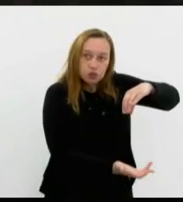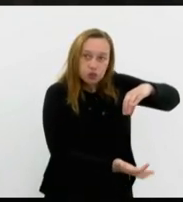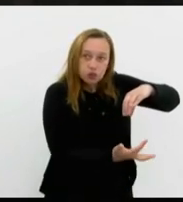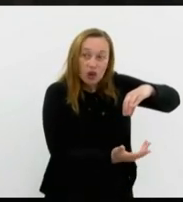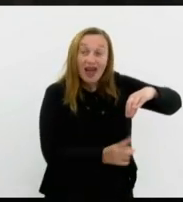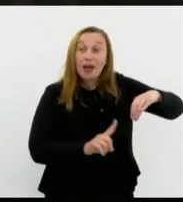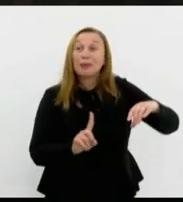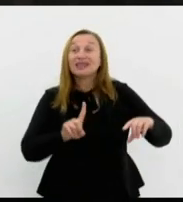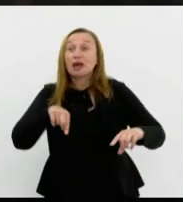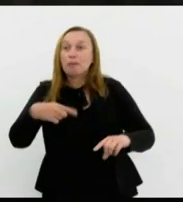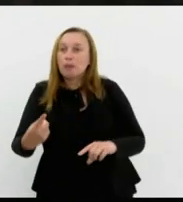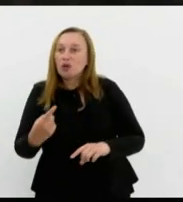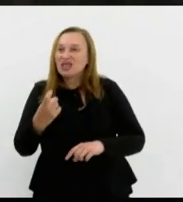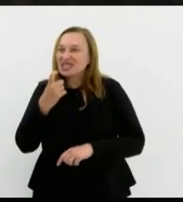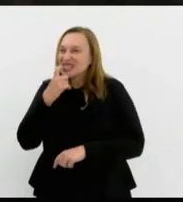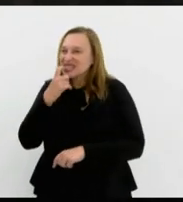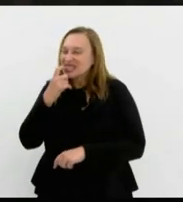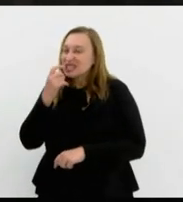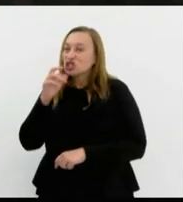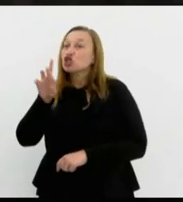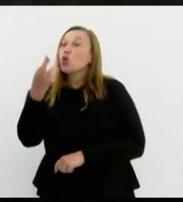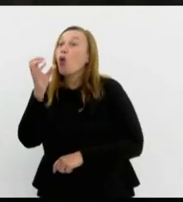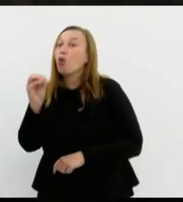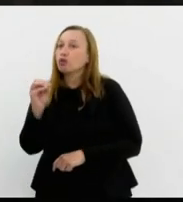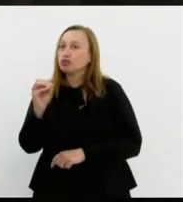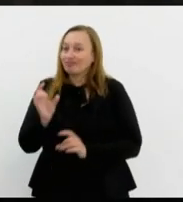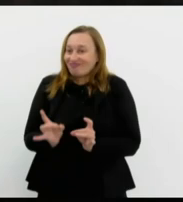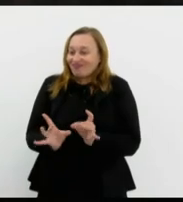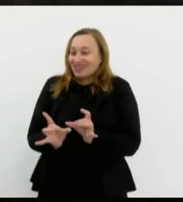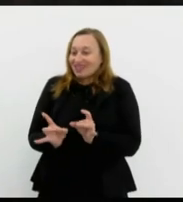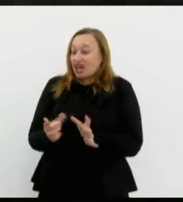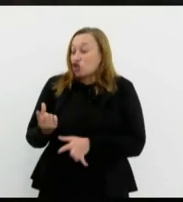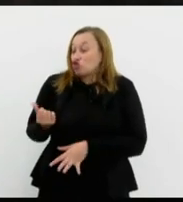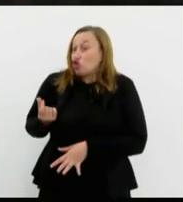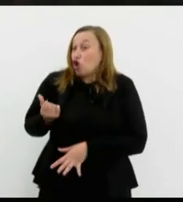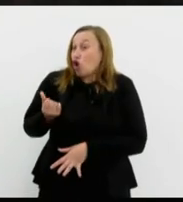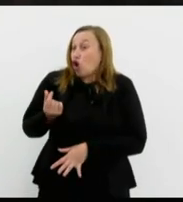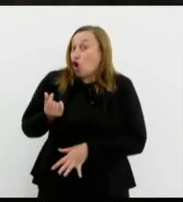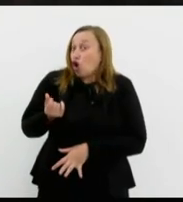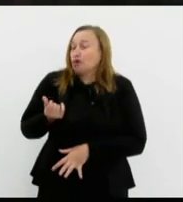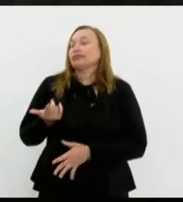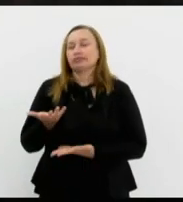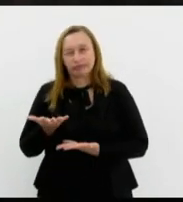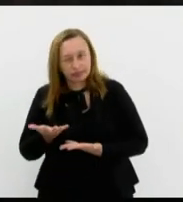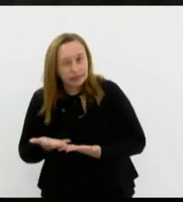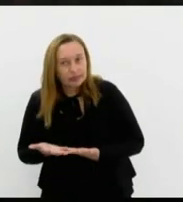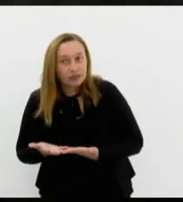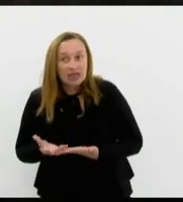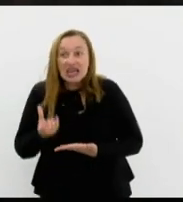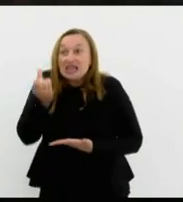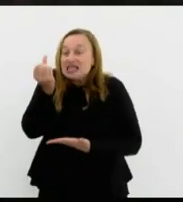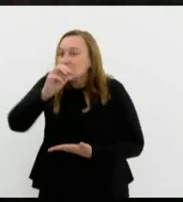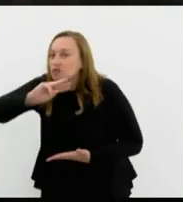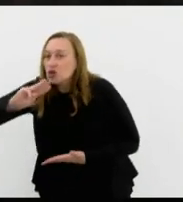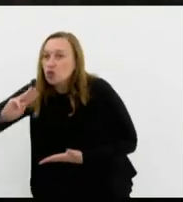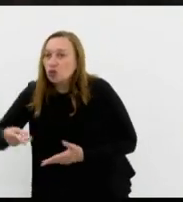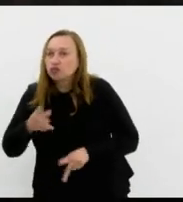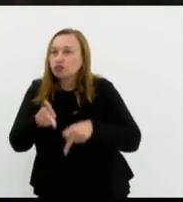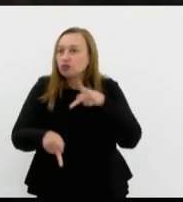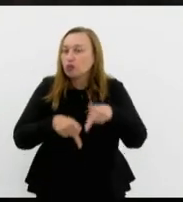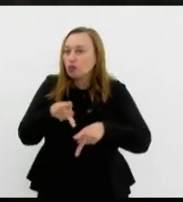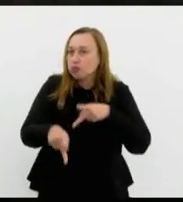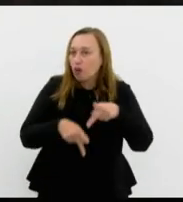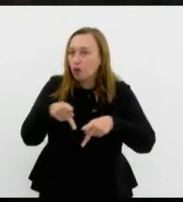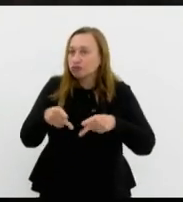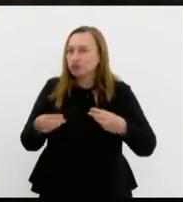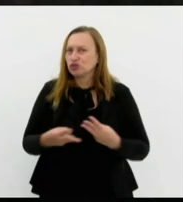isso vale dinheiro e assim 6 milhões de judeus e não